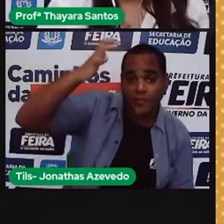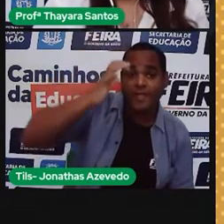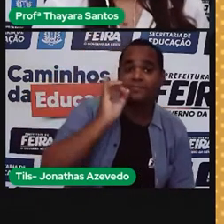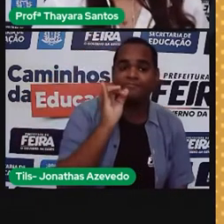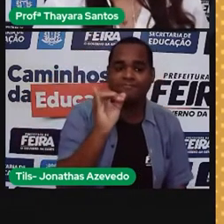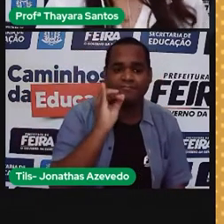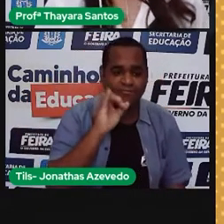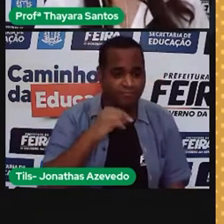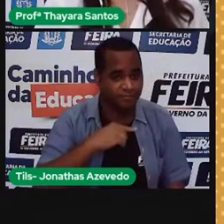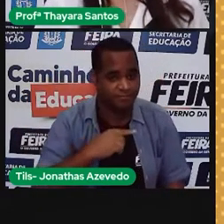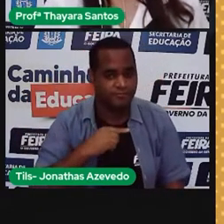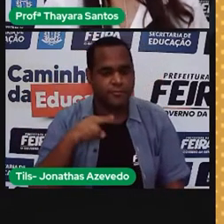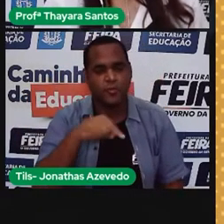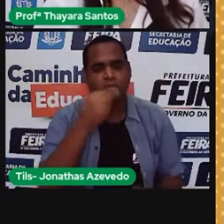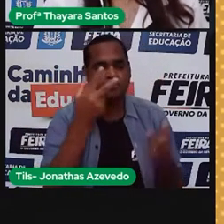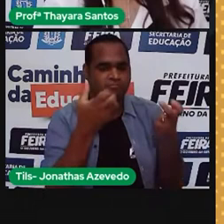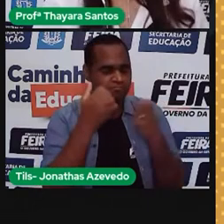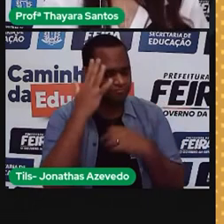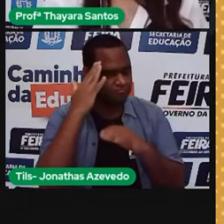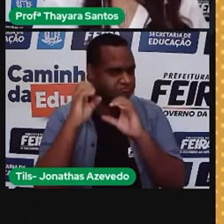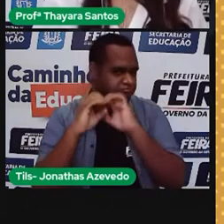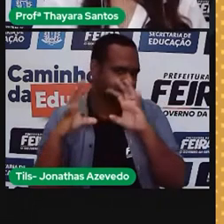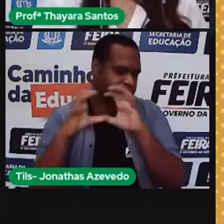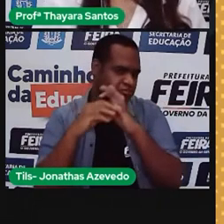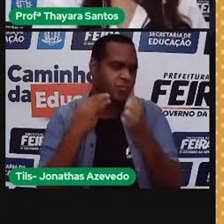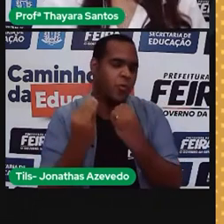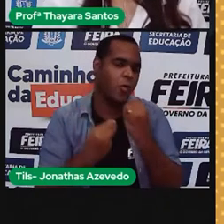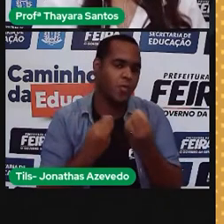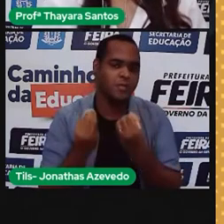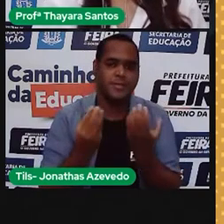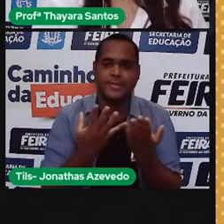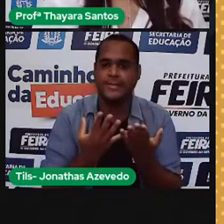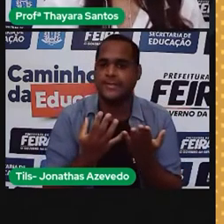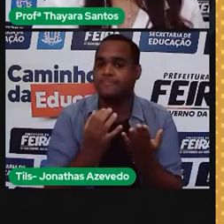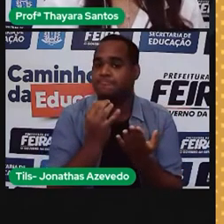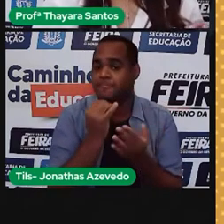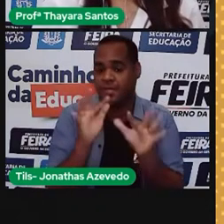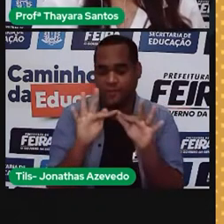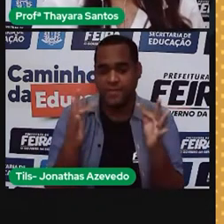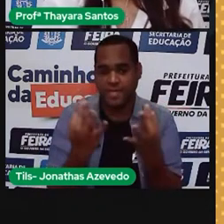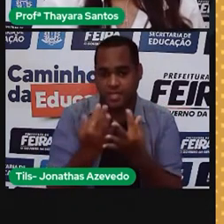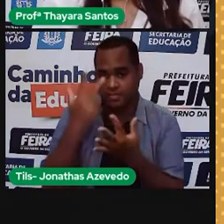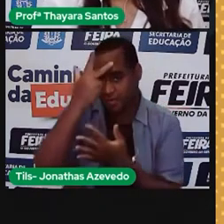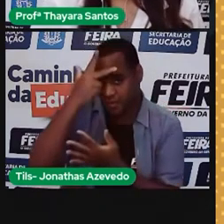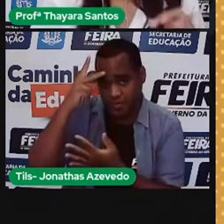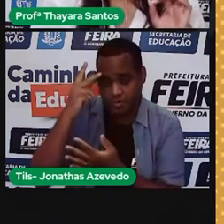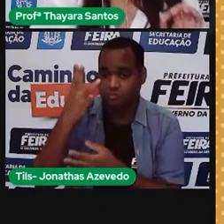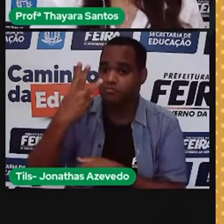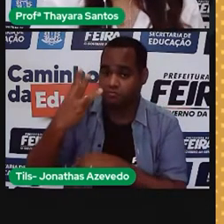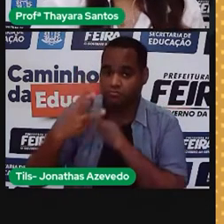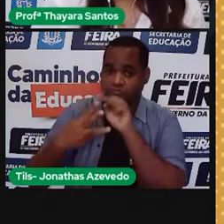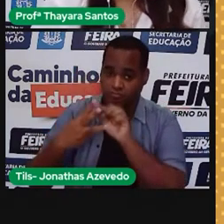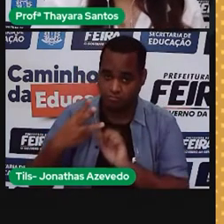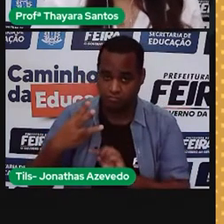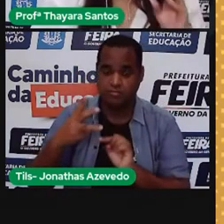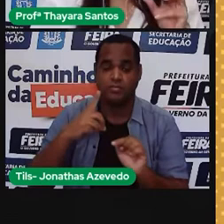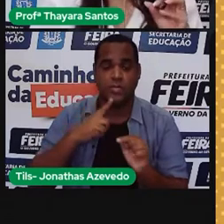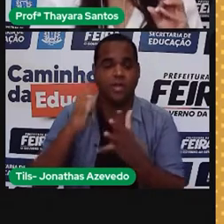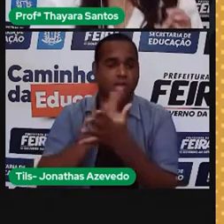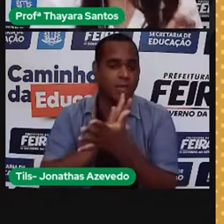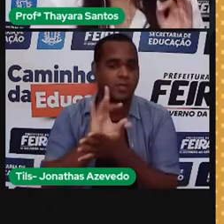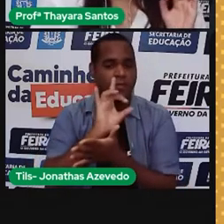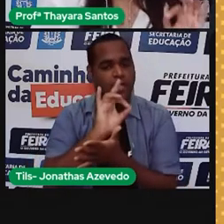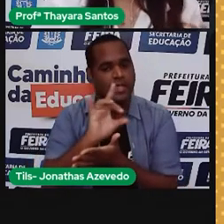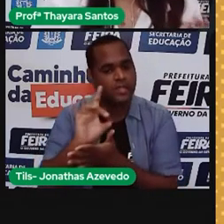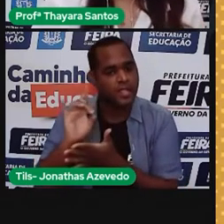elétrico. Então, vamos imaginar que a gente tem aqui nesse exemplo uma família de três pessoas. E cada uma dessas pessoas